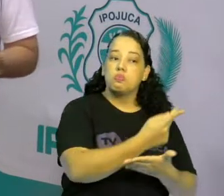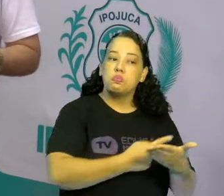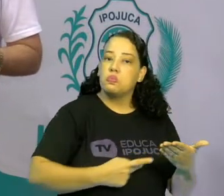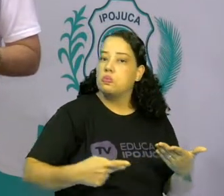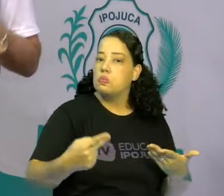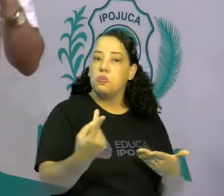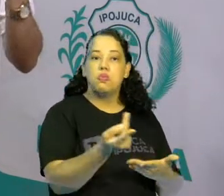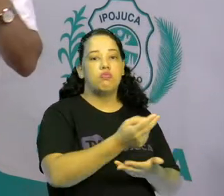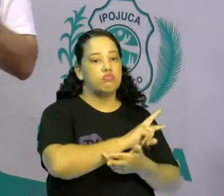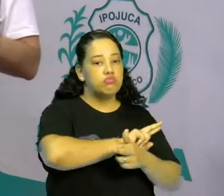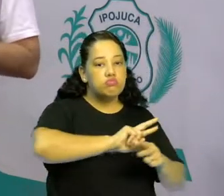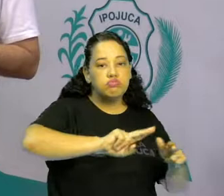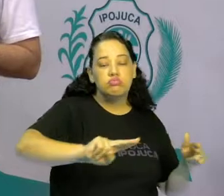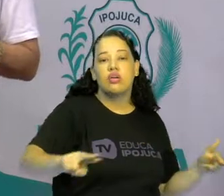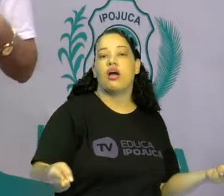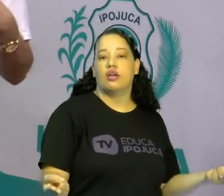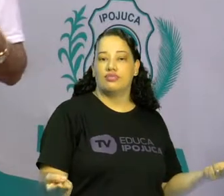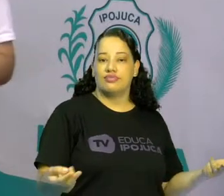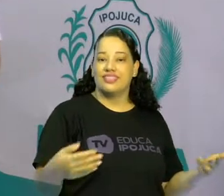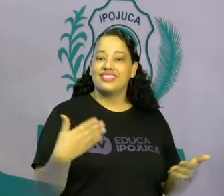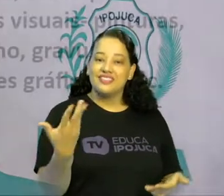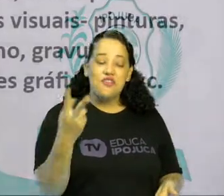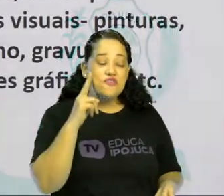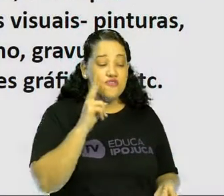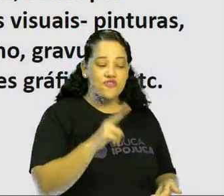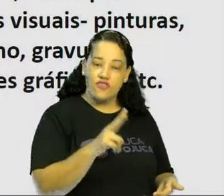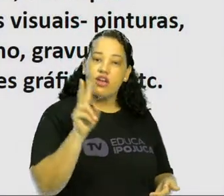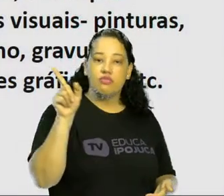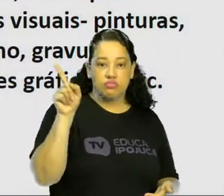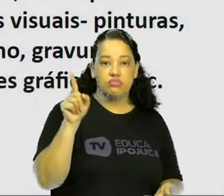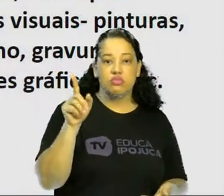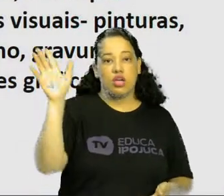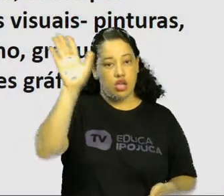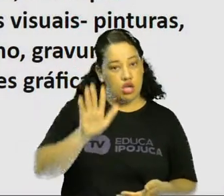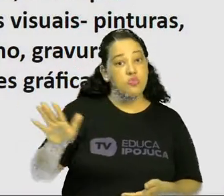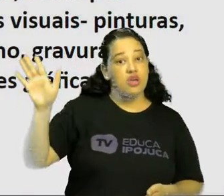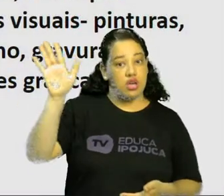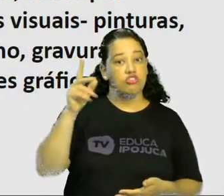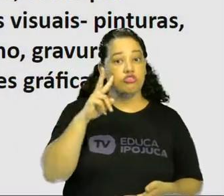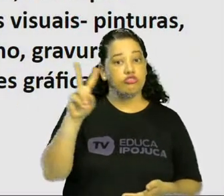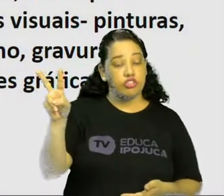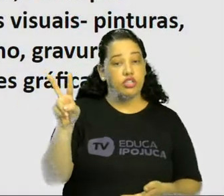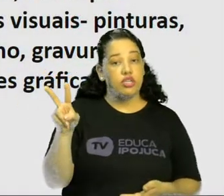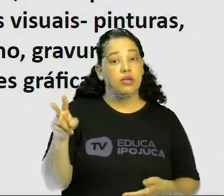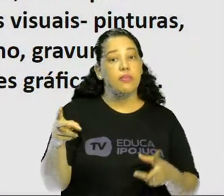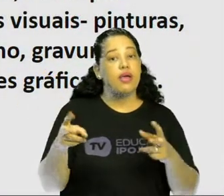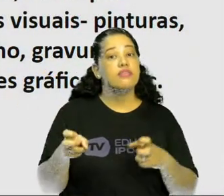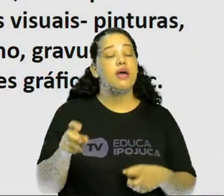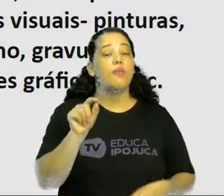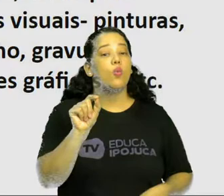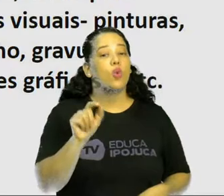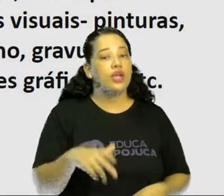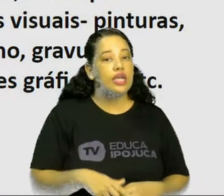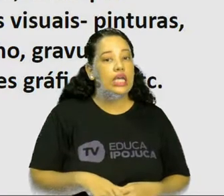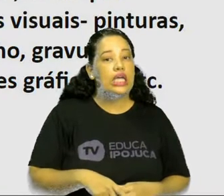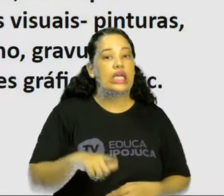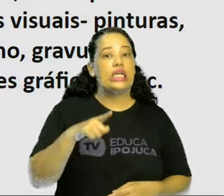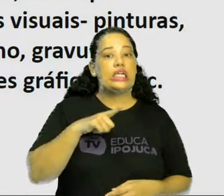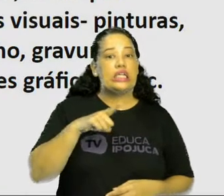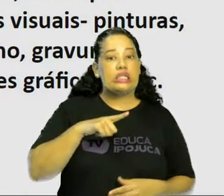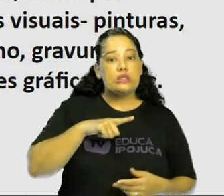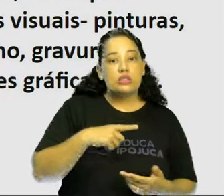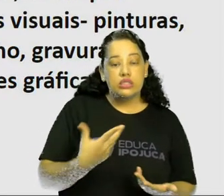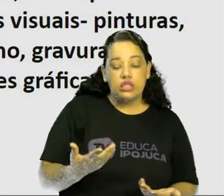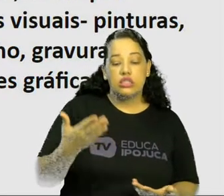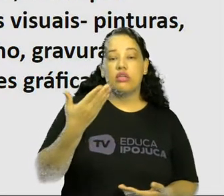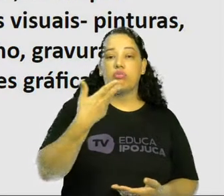tantas outras. Observe aqui nesta imagem. Vocês irão perceber. Temos uma diversidade